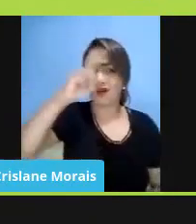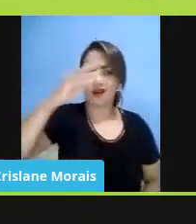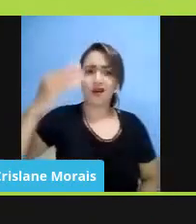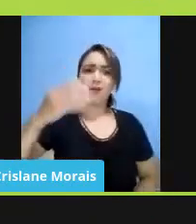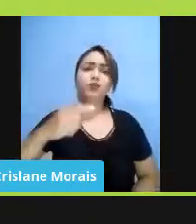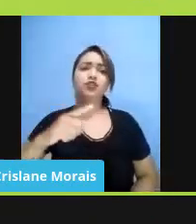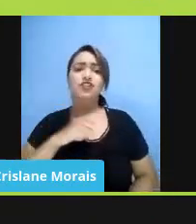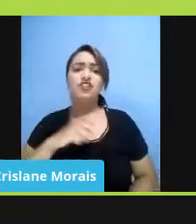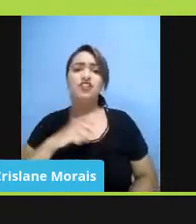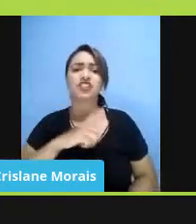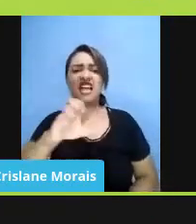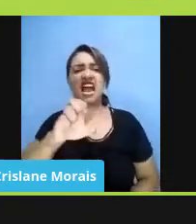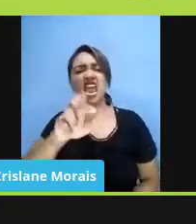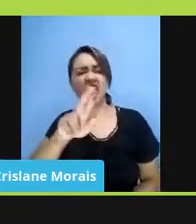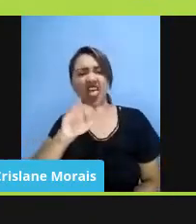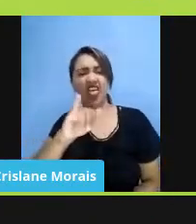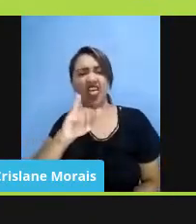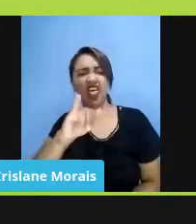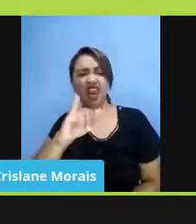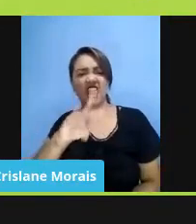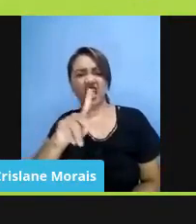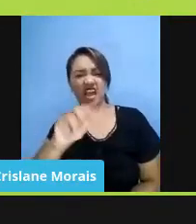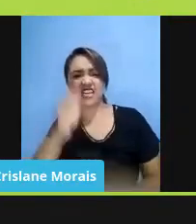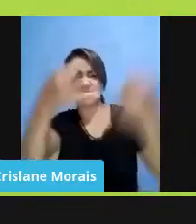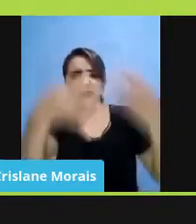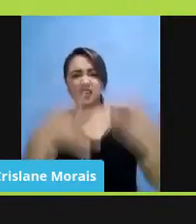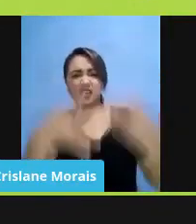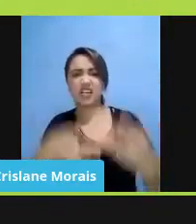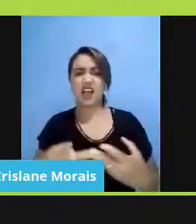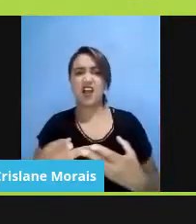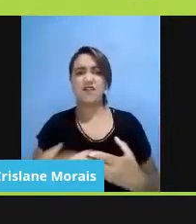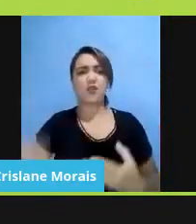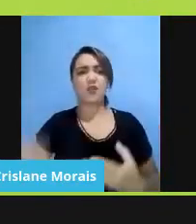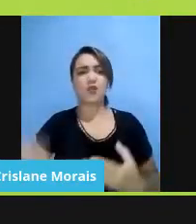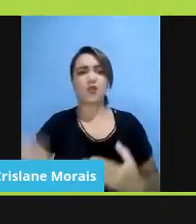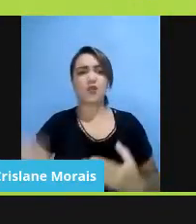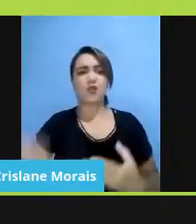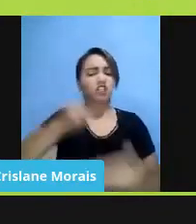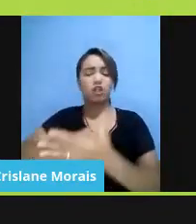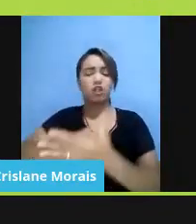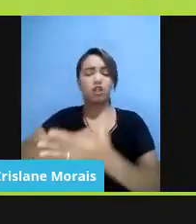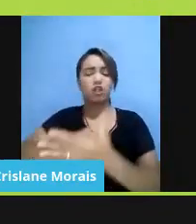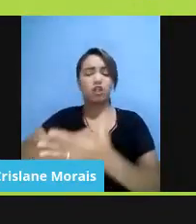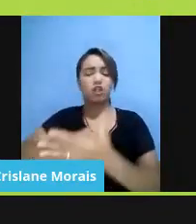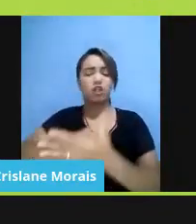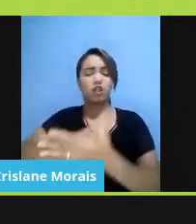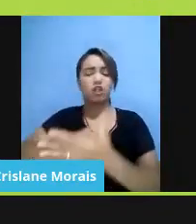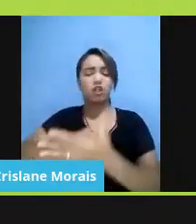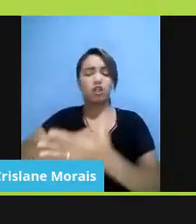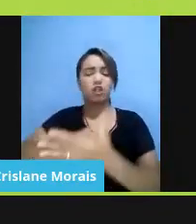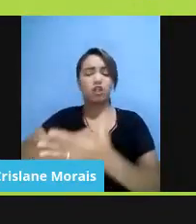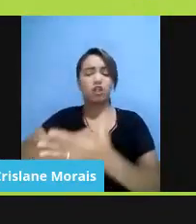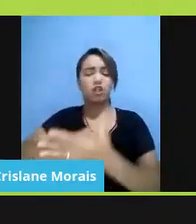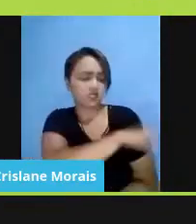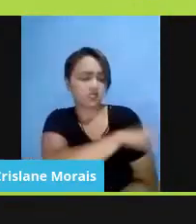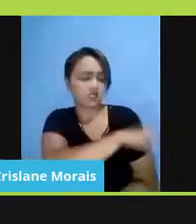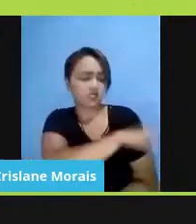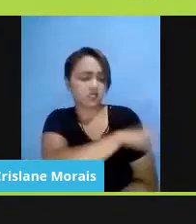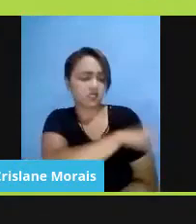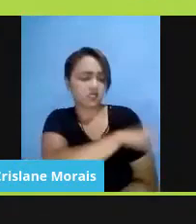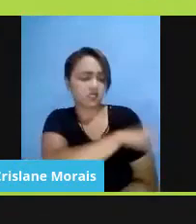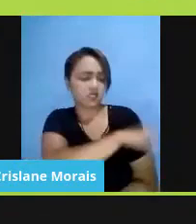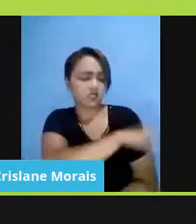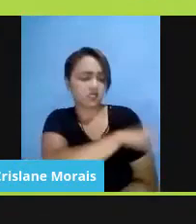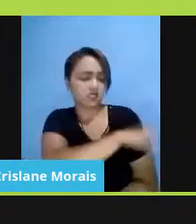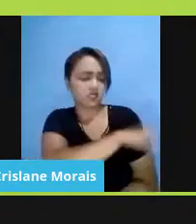nem na ditadura colocaram crianças e jovens para vigiar seus professores, né? Então, a gente começou com um